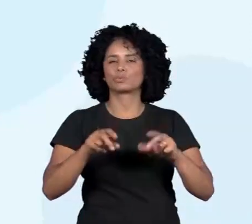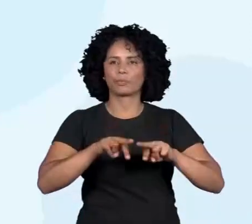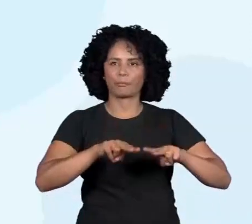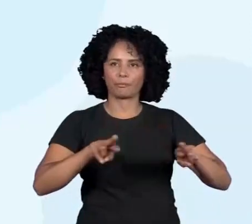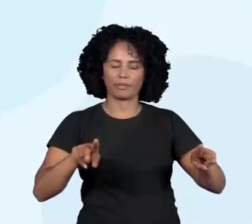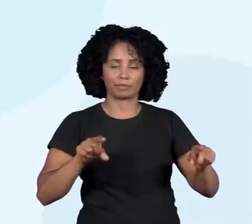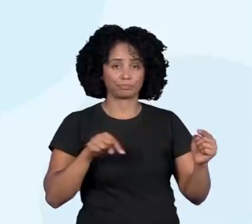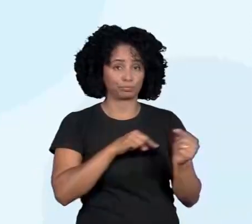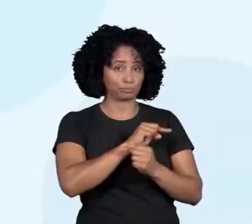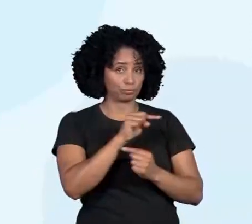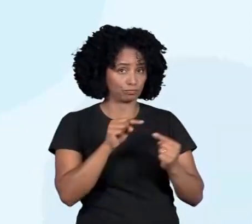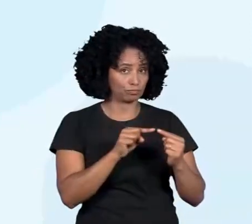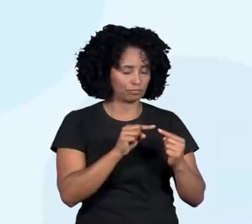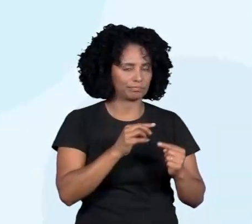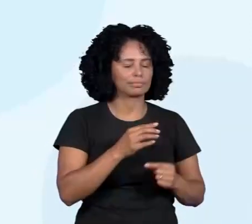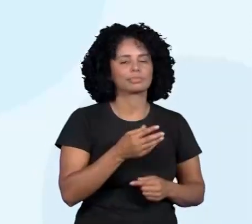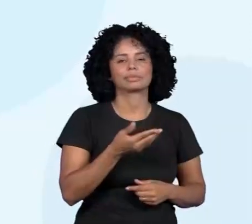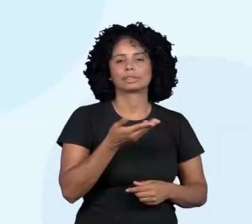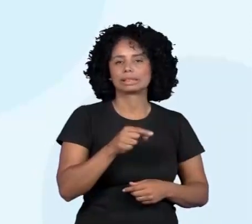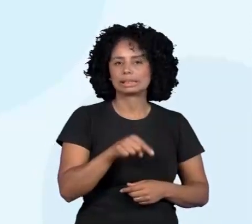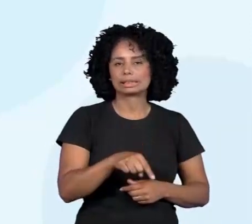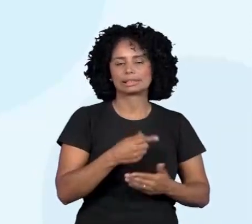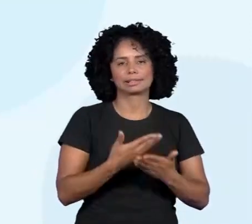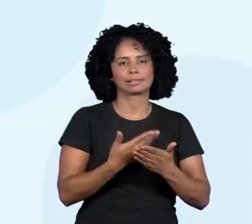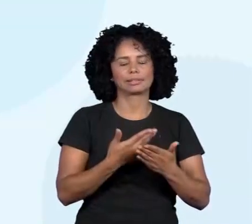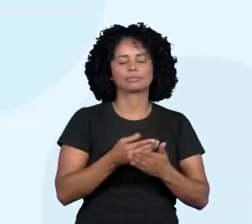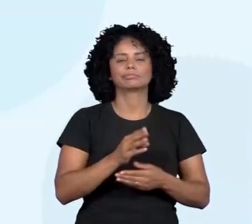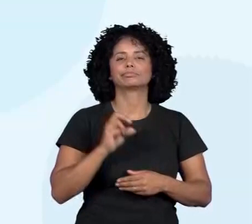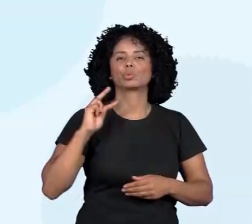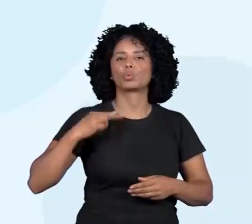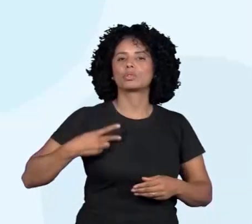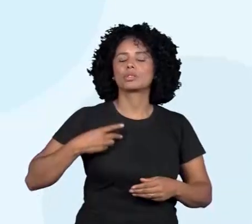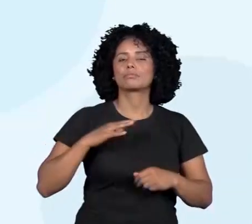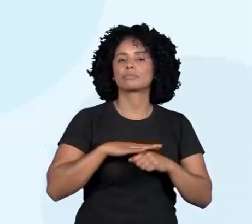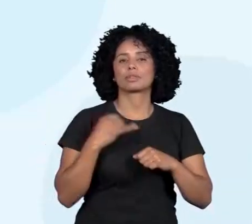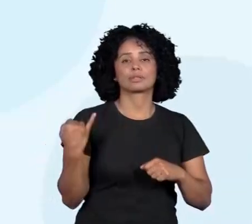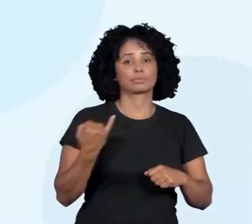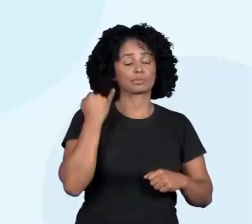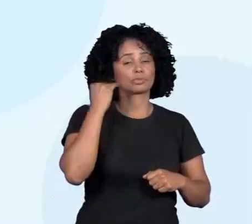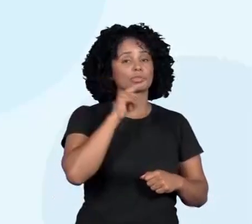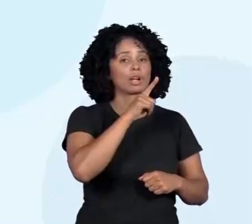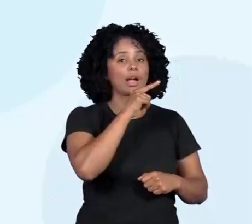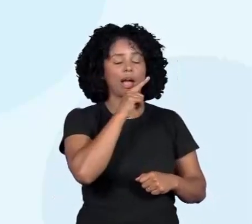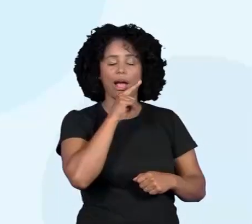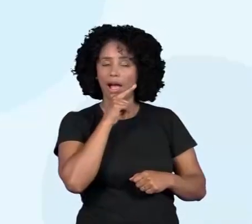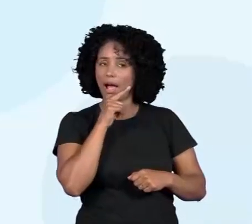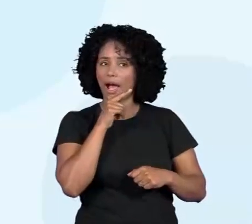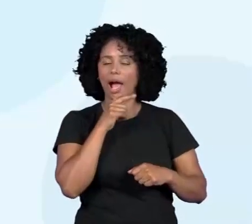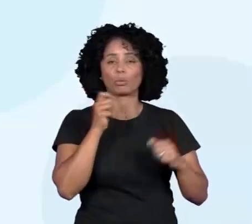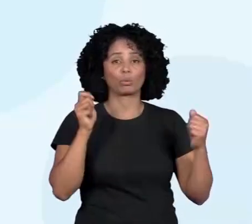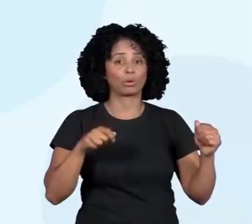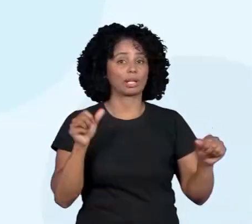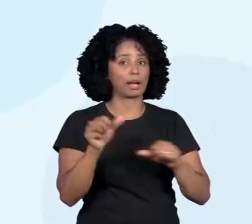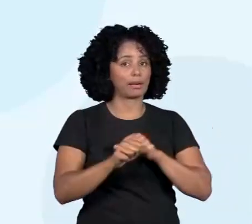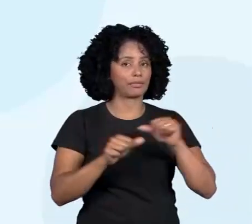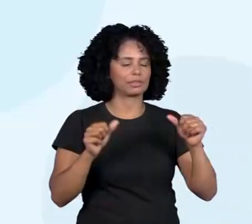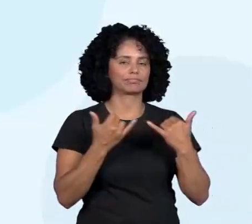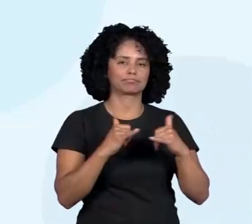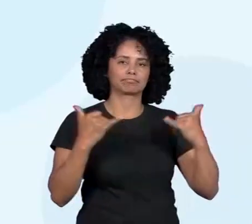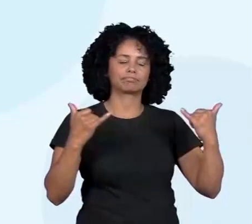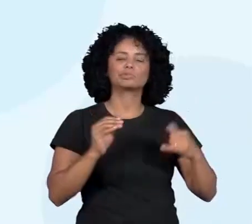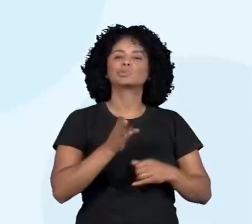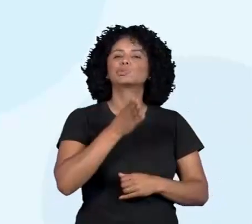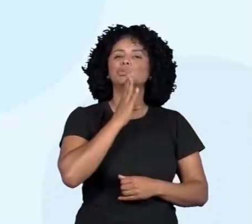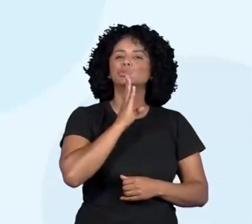Os objetivos desta aula é reconhecer a importância da água na geração de energia elétrica, conhecer o